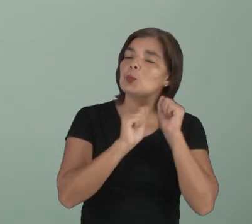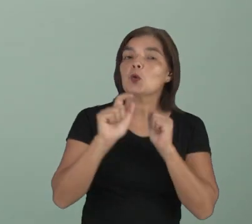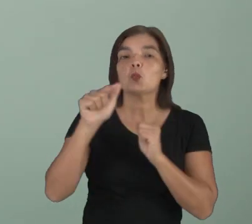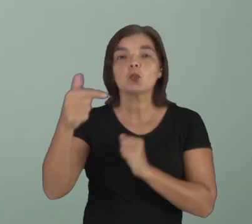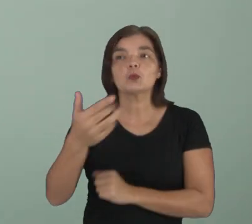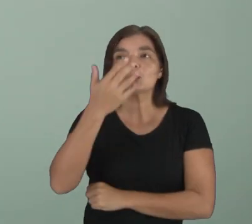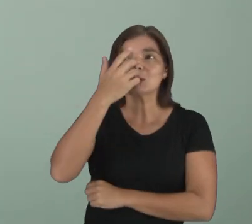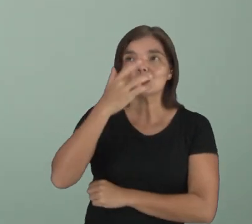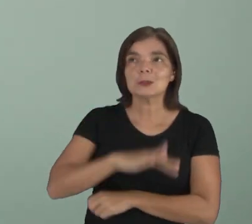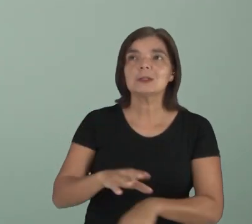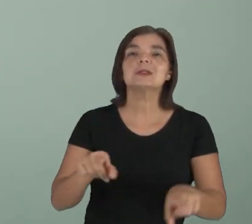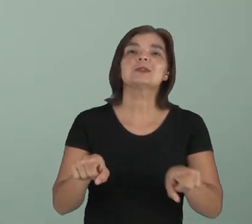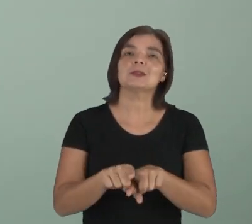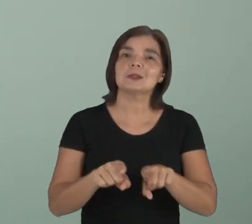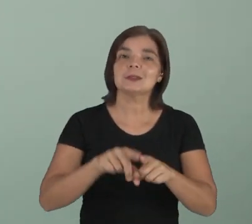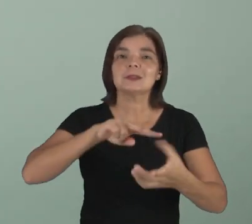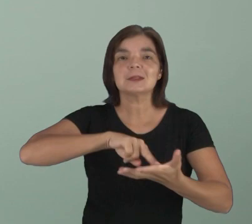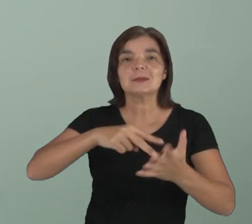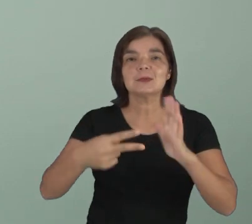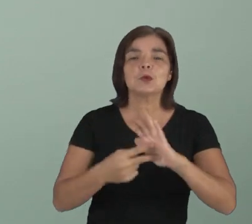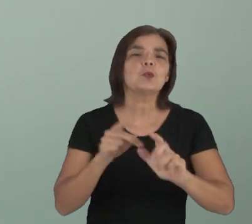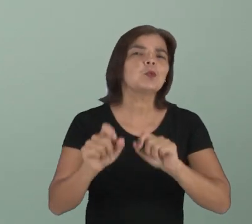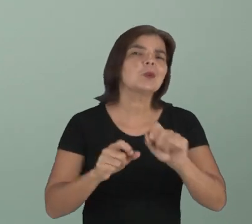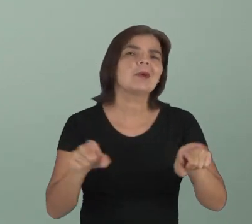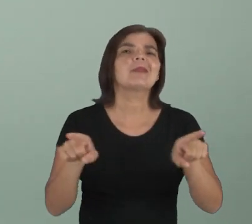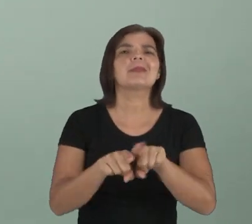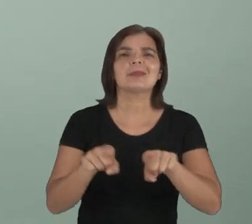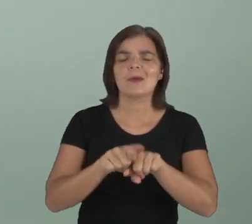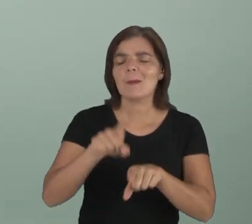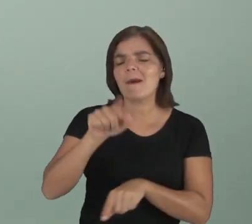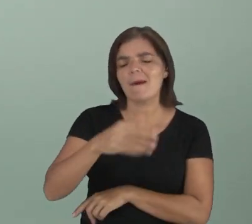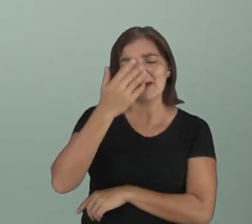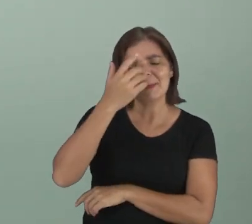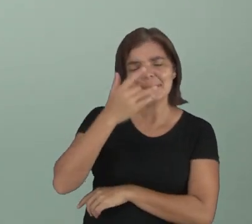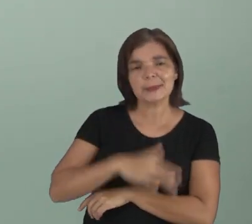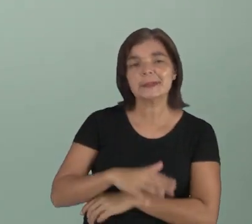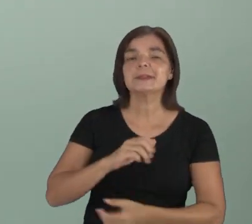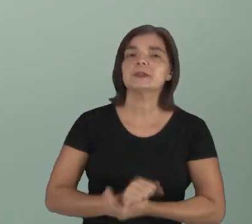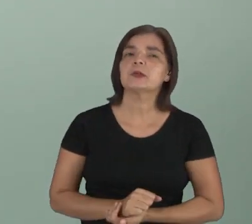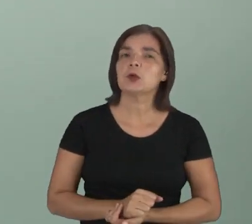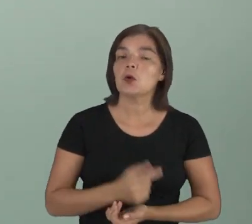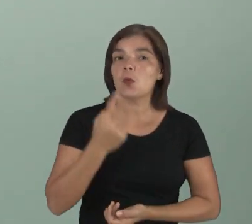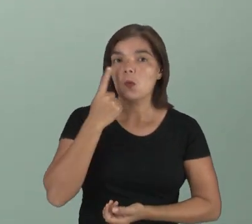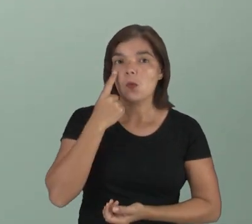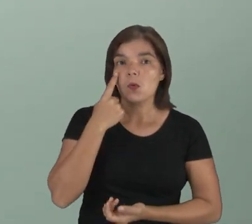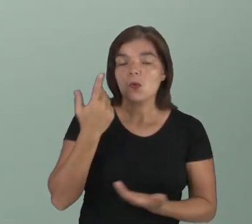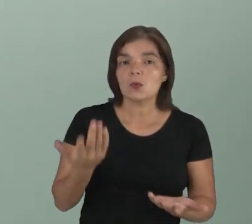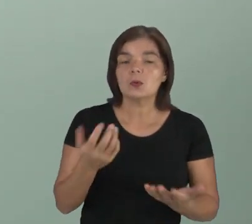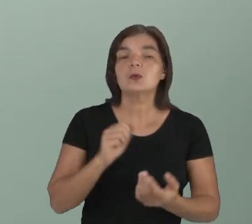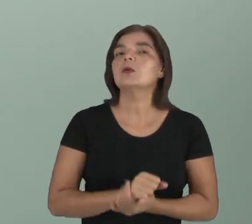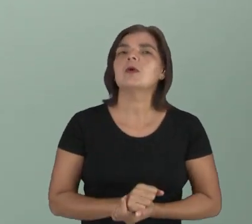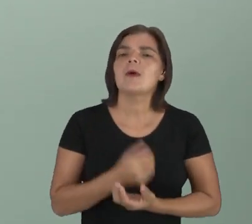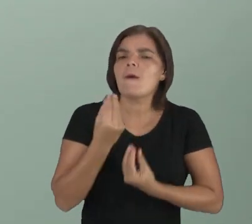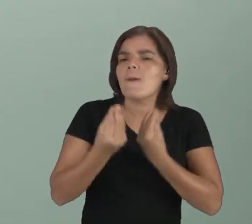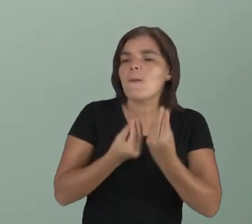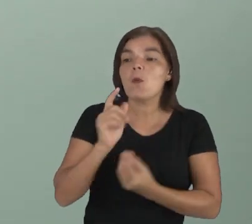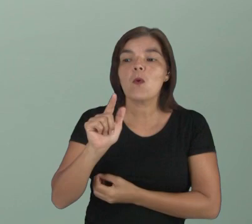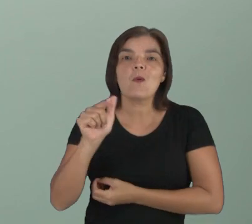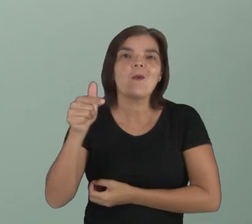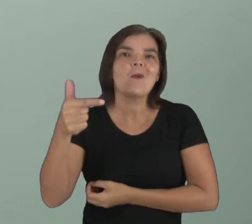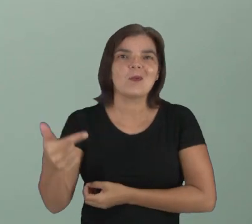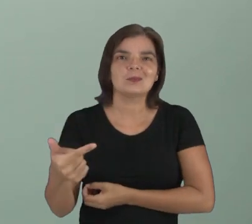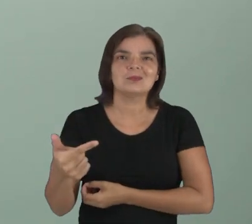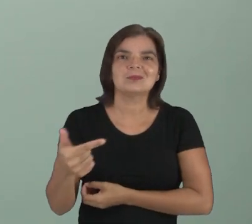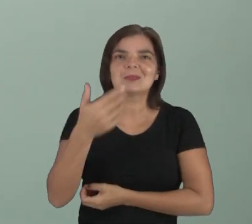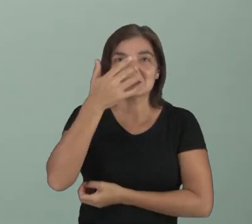outras crianças. Ou seja, ela também é uma criança. Quando ele diz como as outras